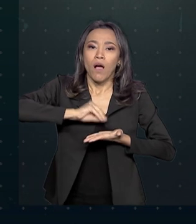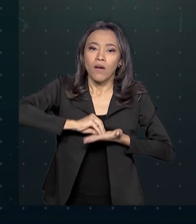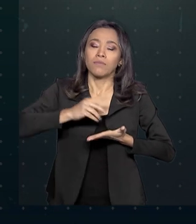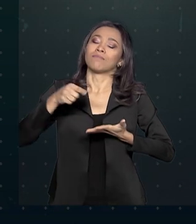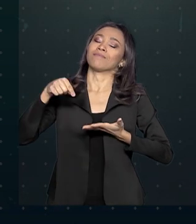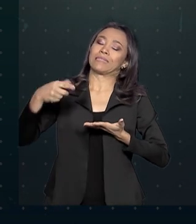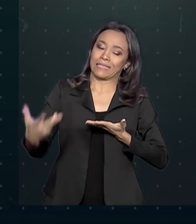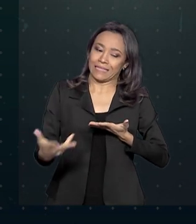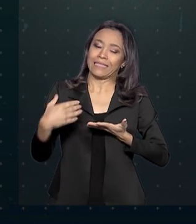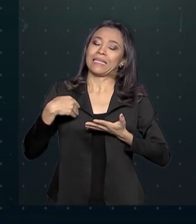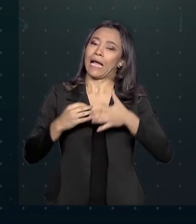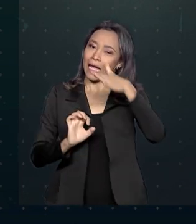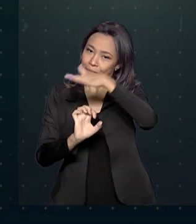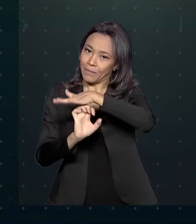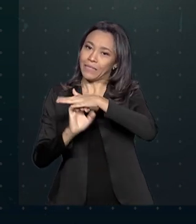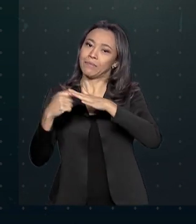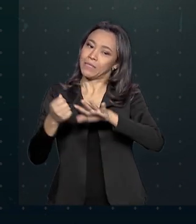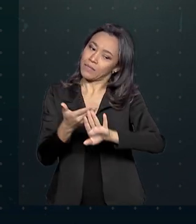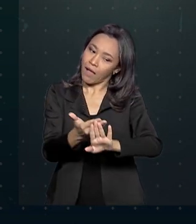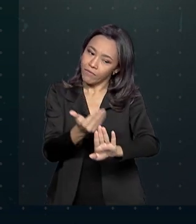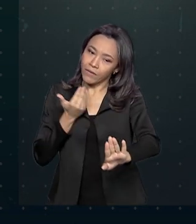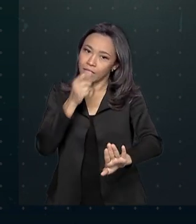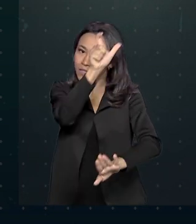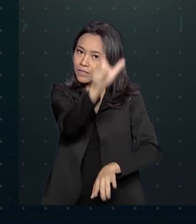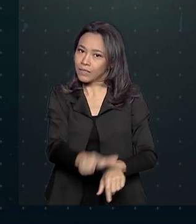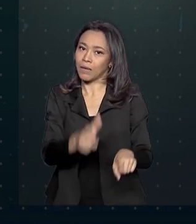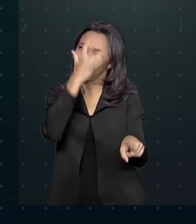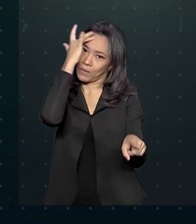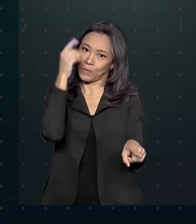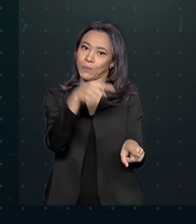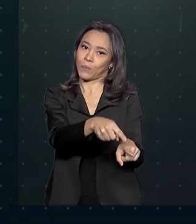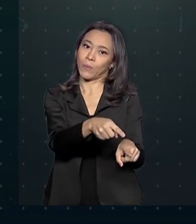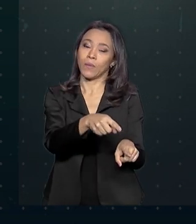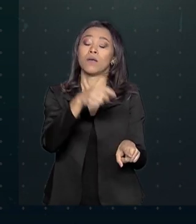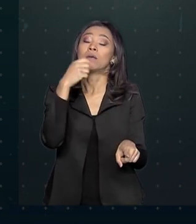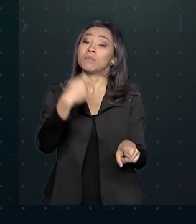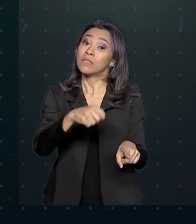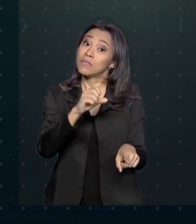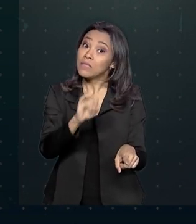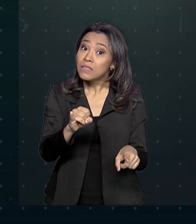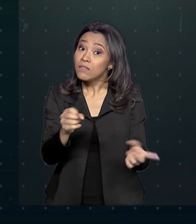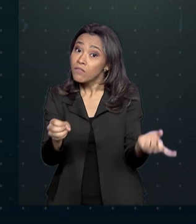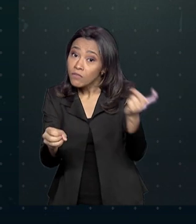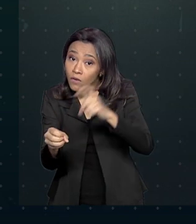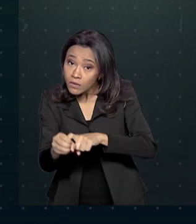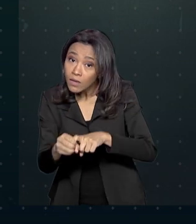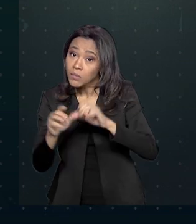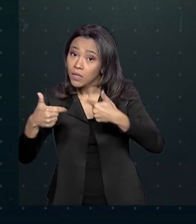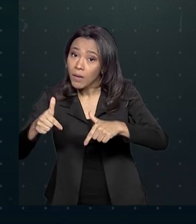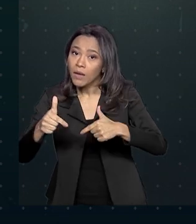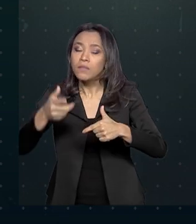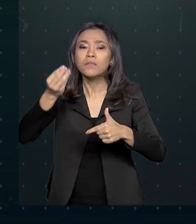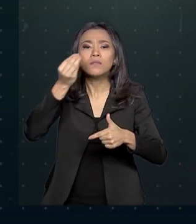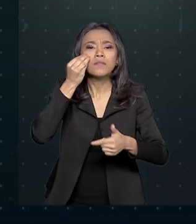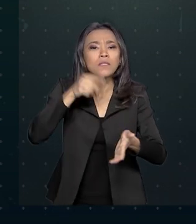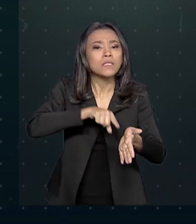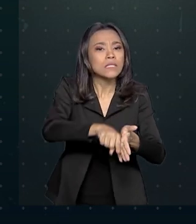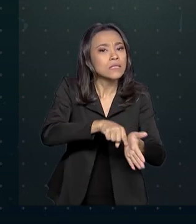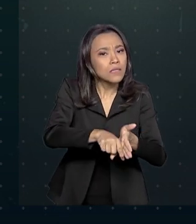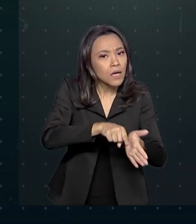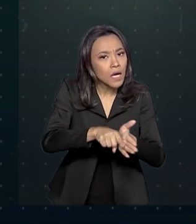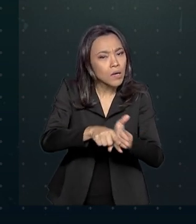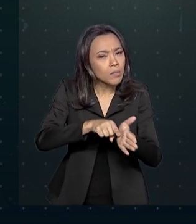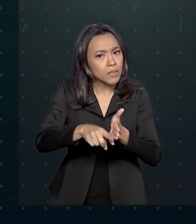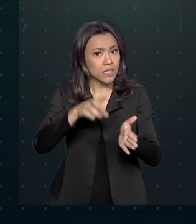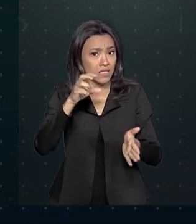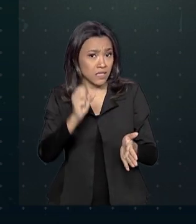afastar o trabalhador, que pode voltar ao trabalho se tiver exame laboratorial descartando o Covid-19 ou estiver